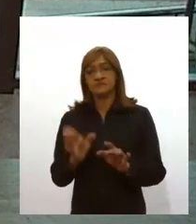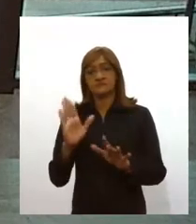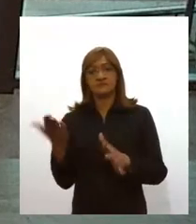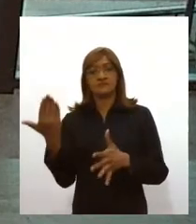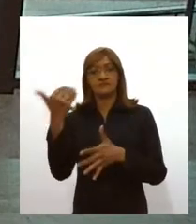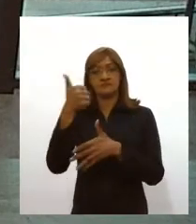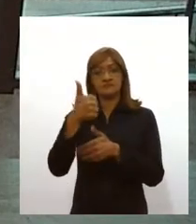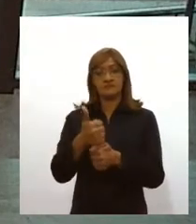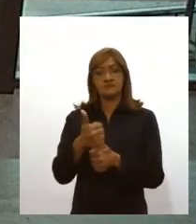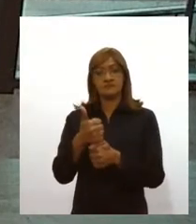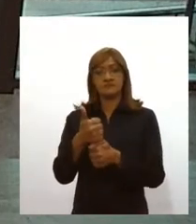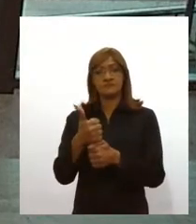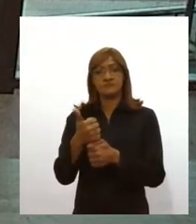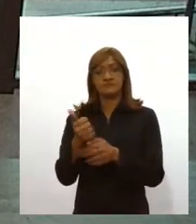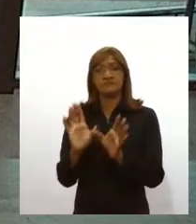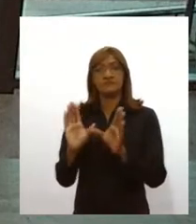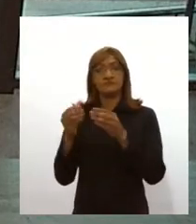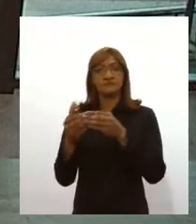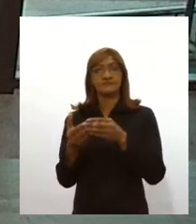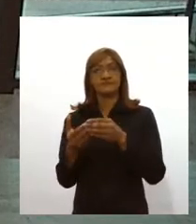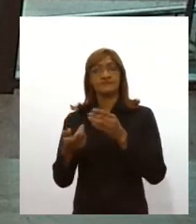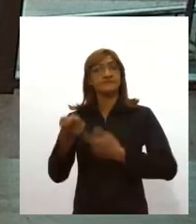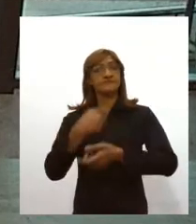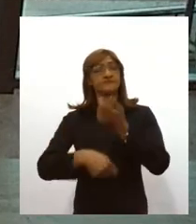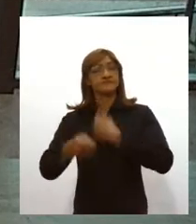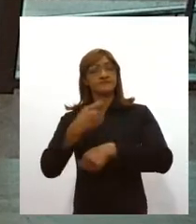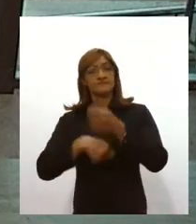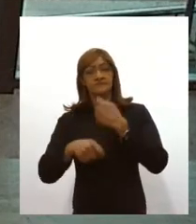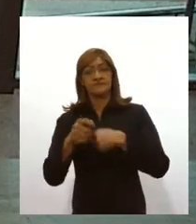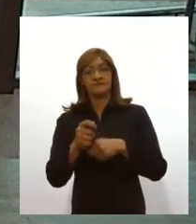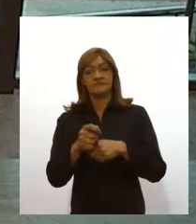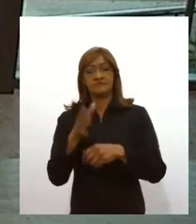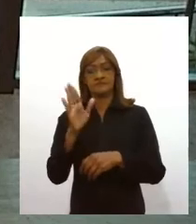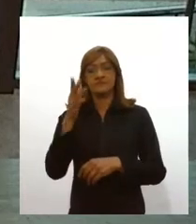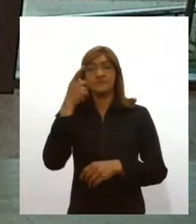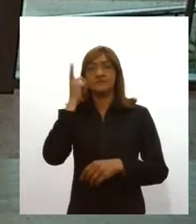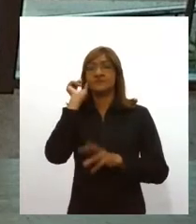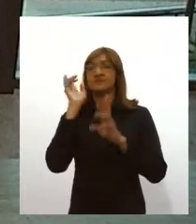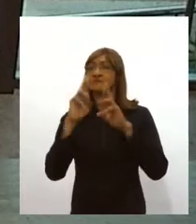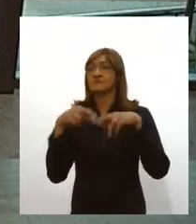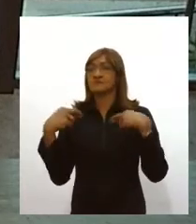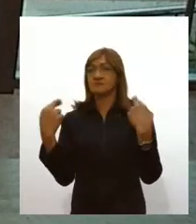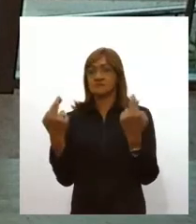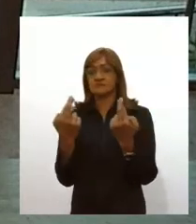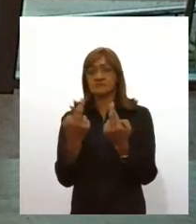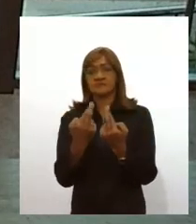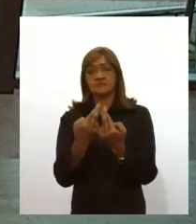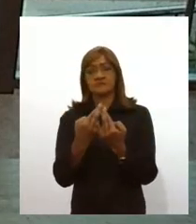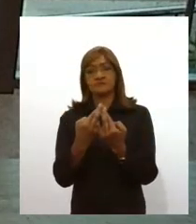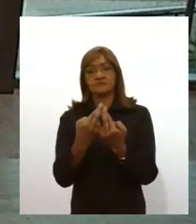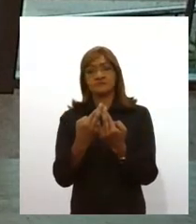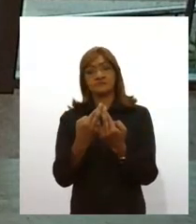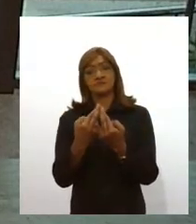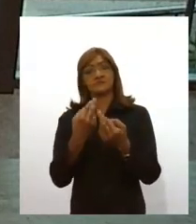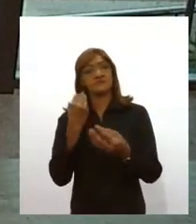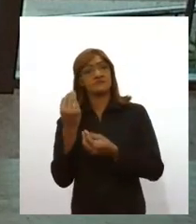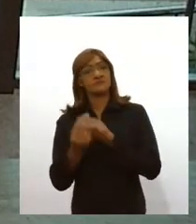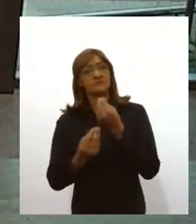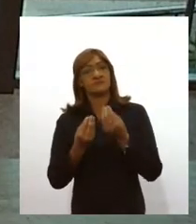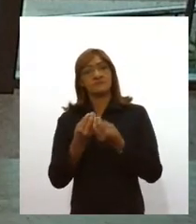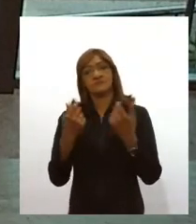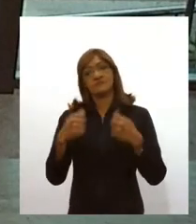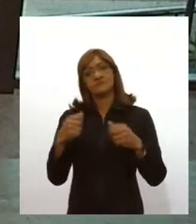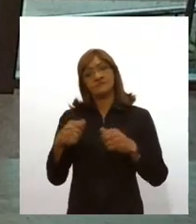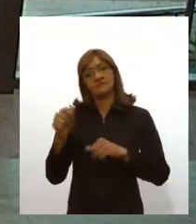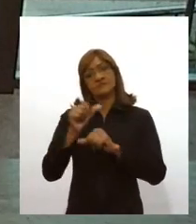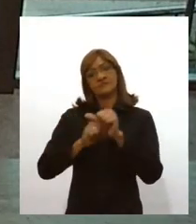o Comitê de Retomada Econômica. Ontem houve uma reunião em relação às mudanças necessárias, né? E que